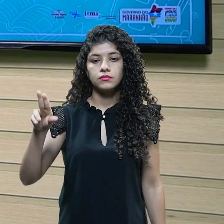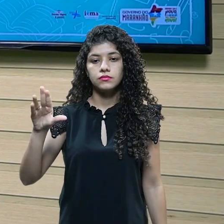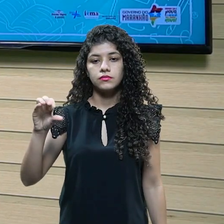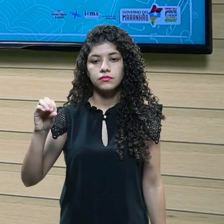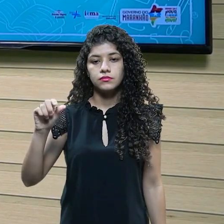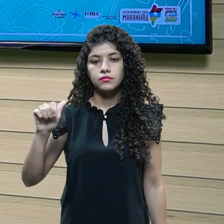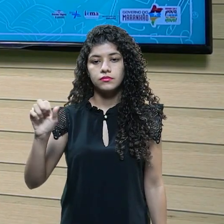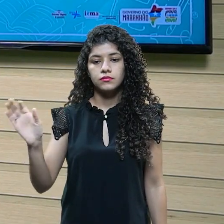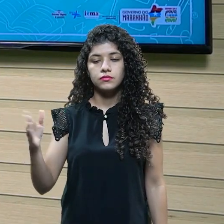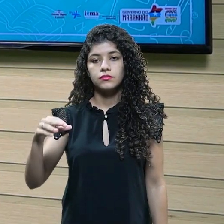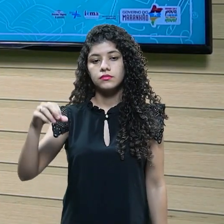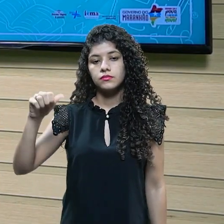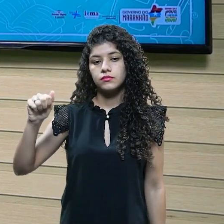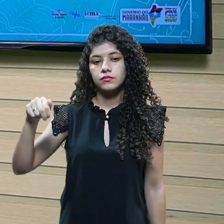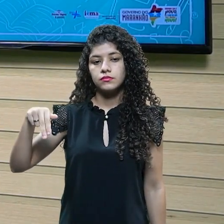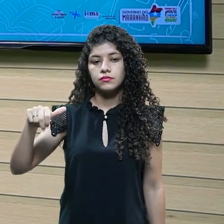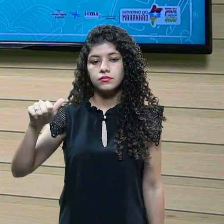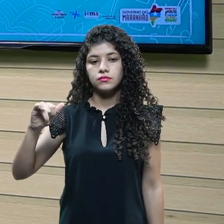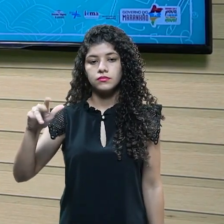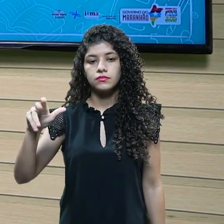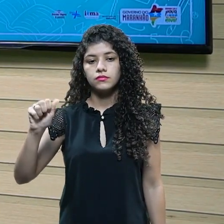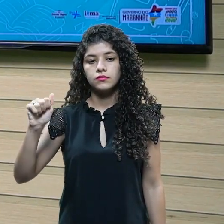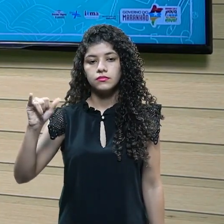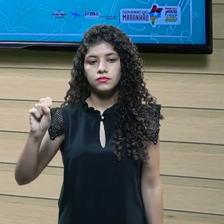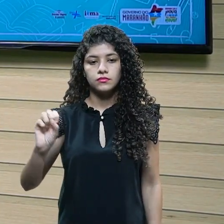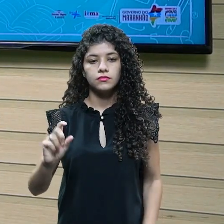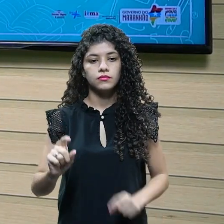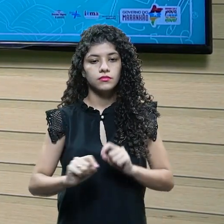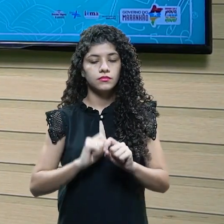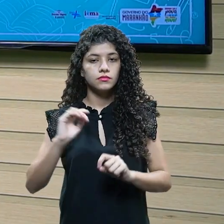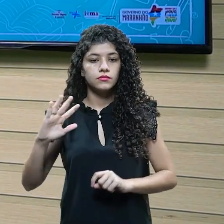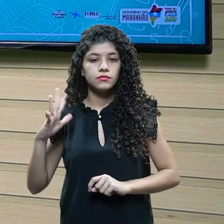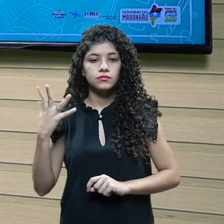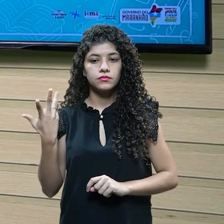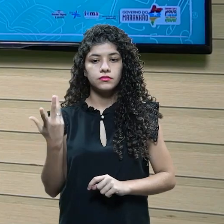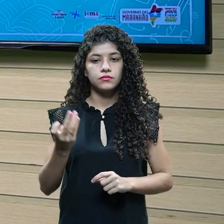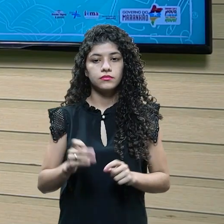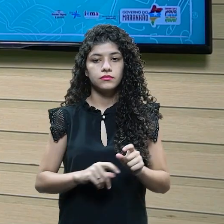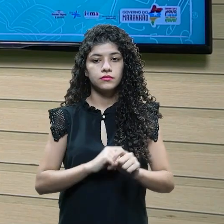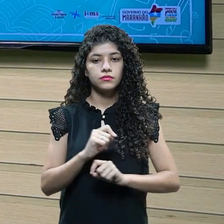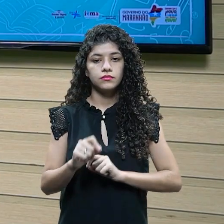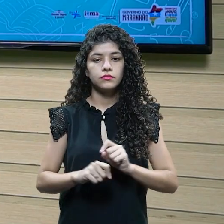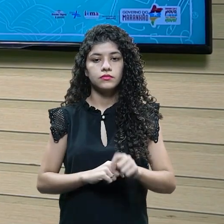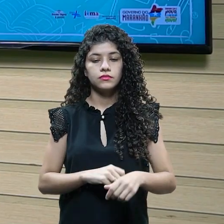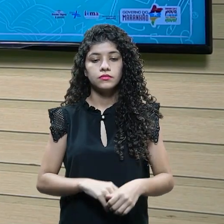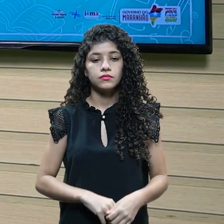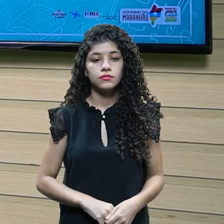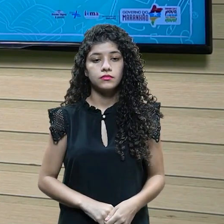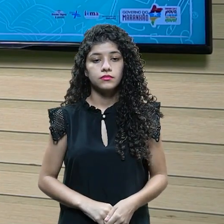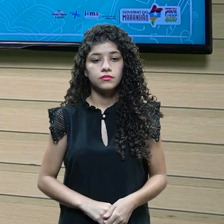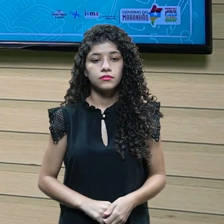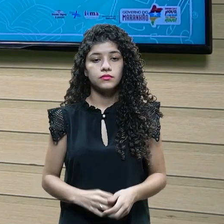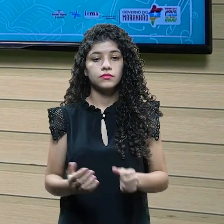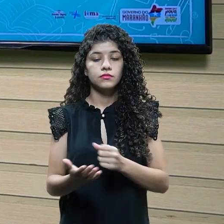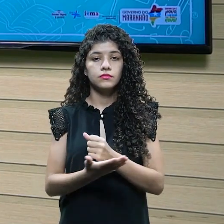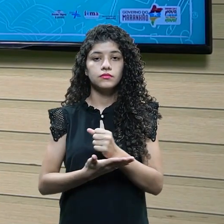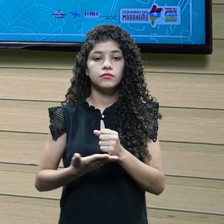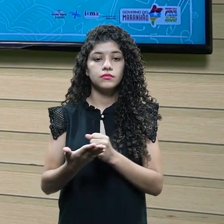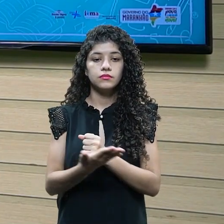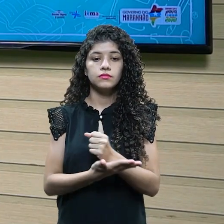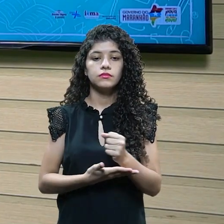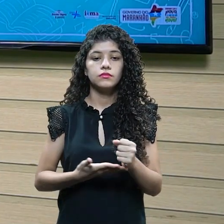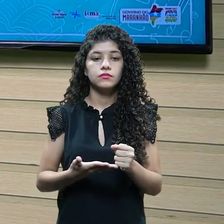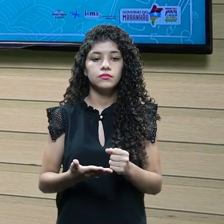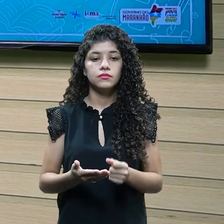preferência. A realização do cerimonial, então, ele é um fundamental nessa